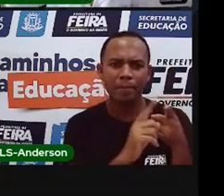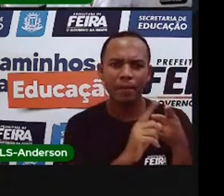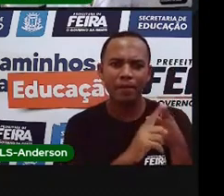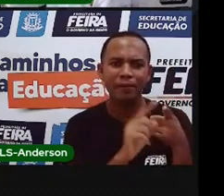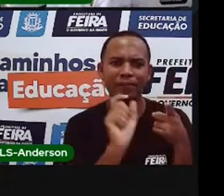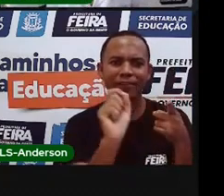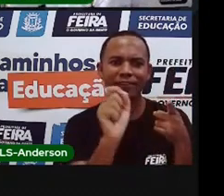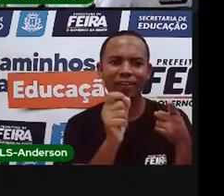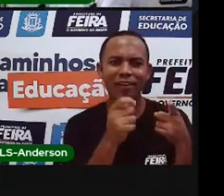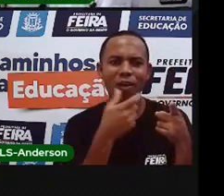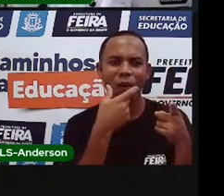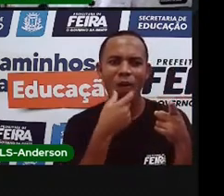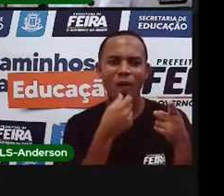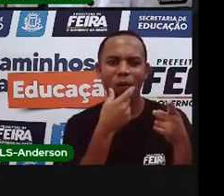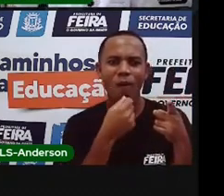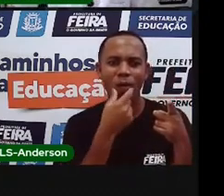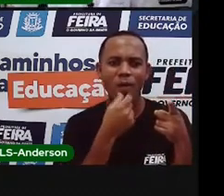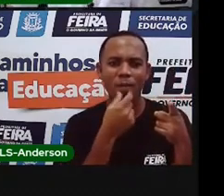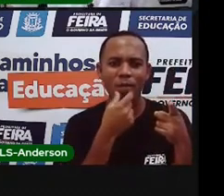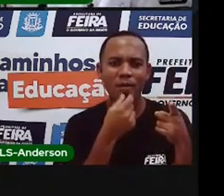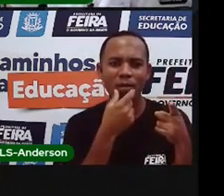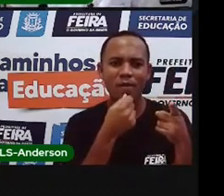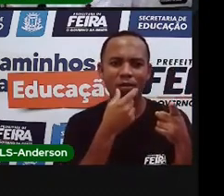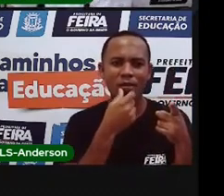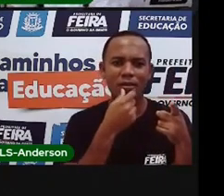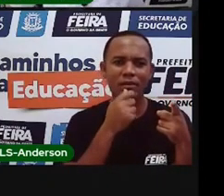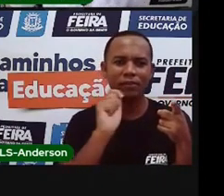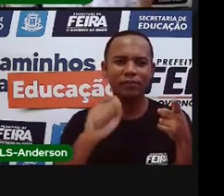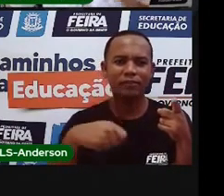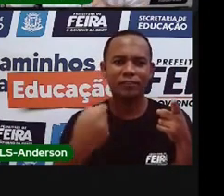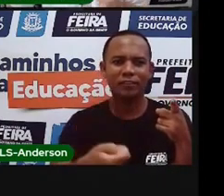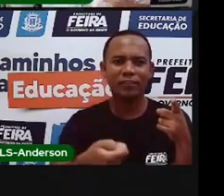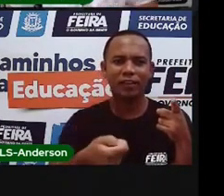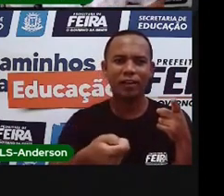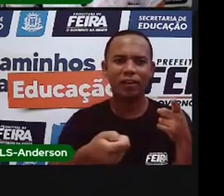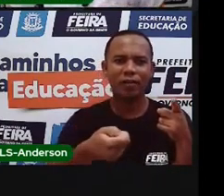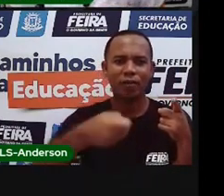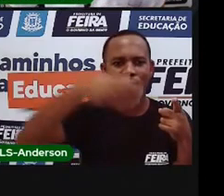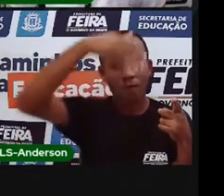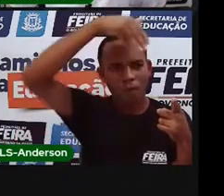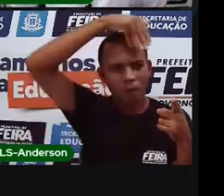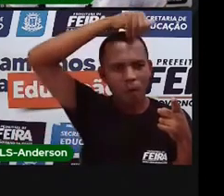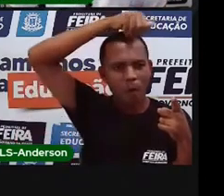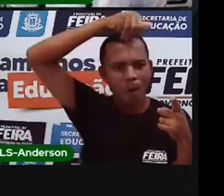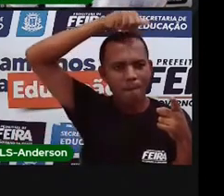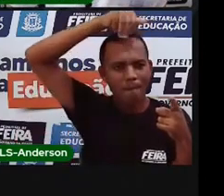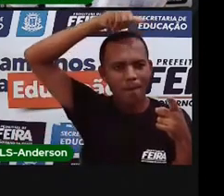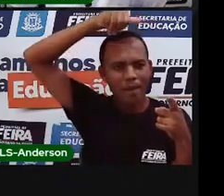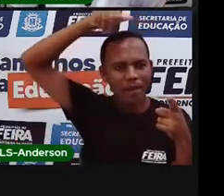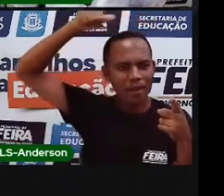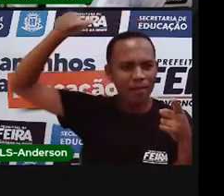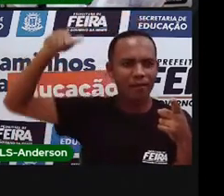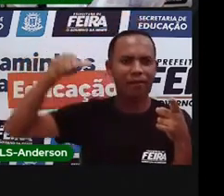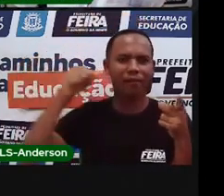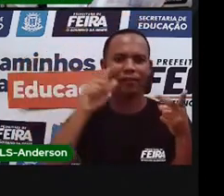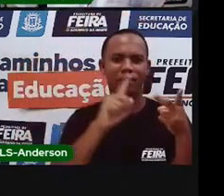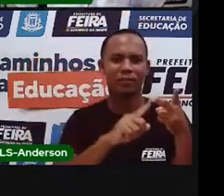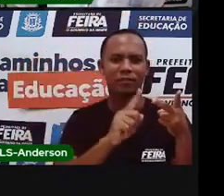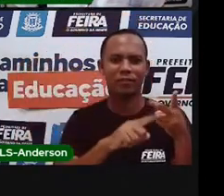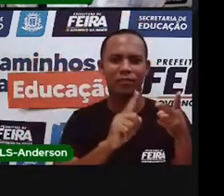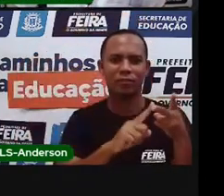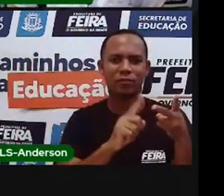prefeito, né, Colbert Martins Filho. Depois temos a foto de Rui Costa, né, o